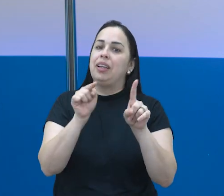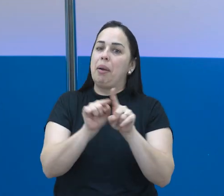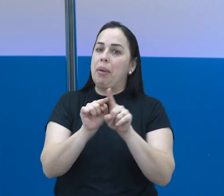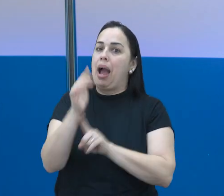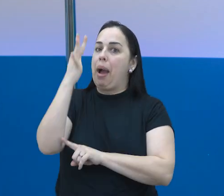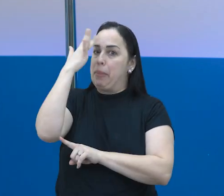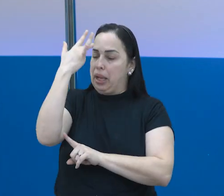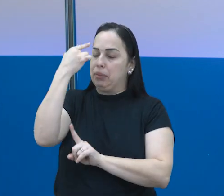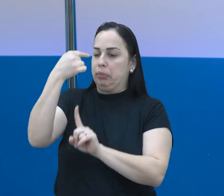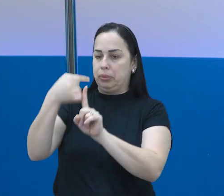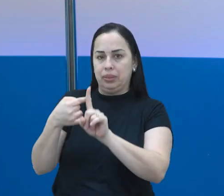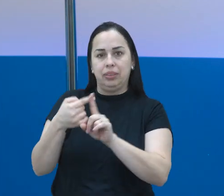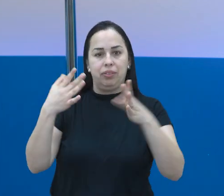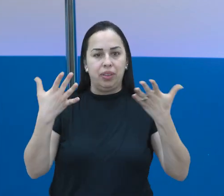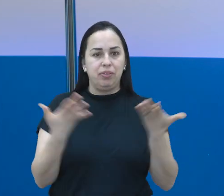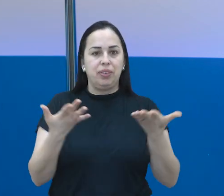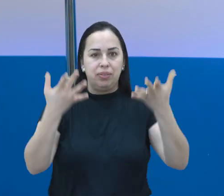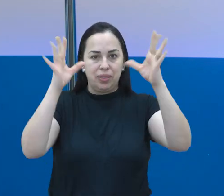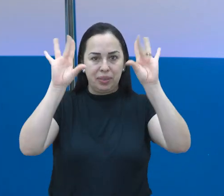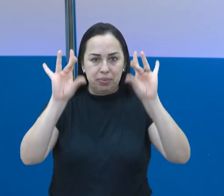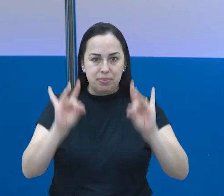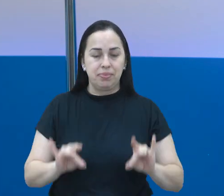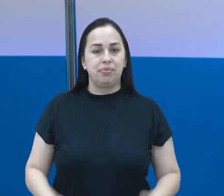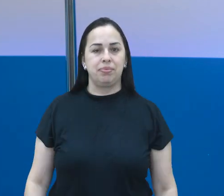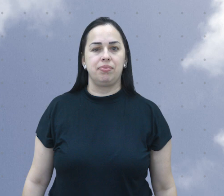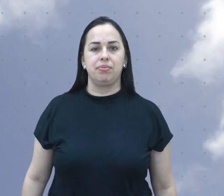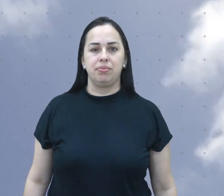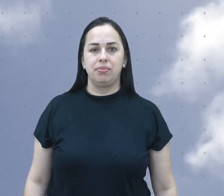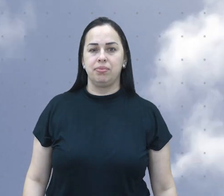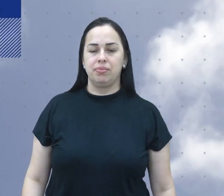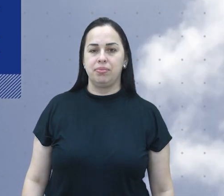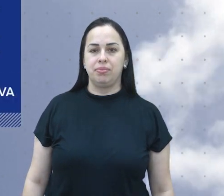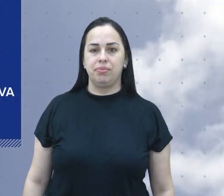tarde e também amanhã. Os detalhes na previsão.